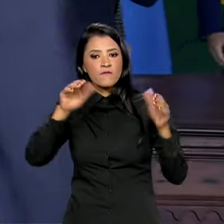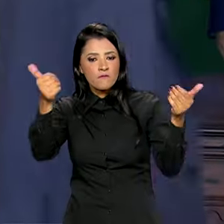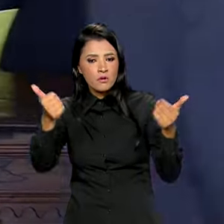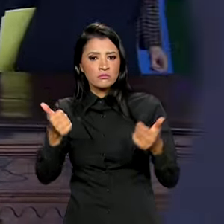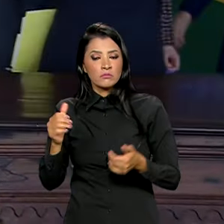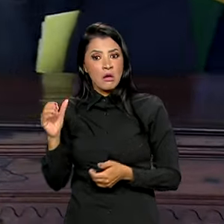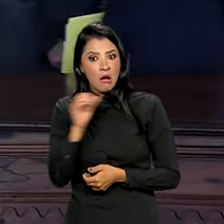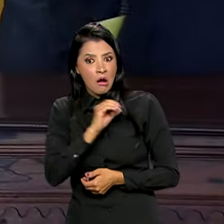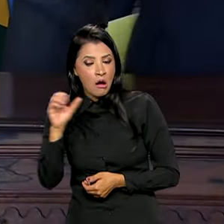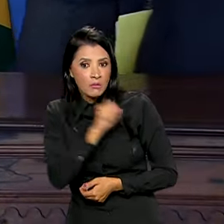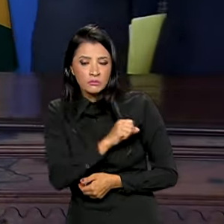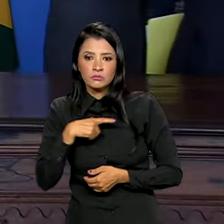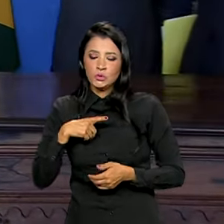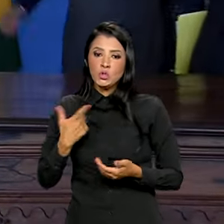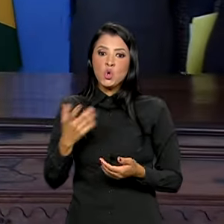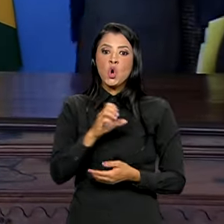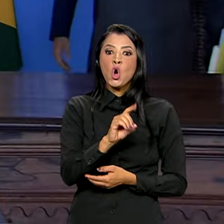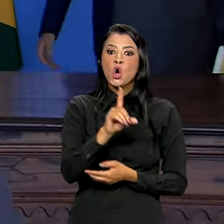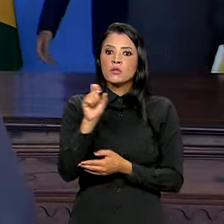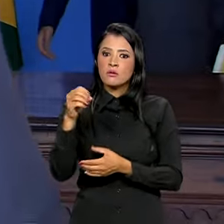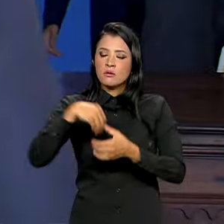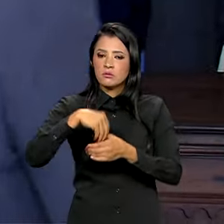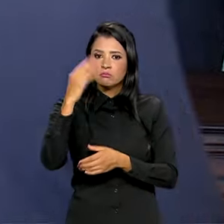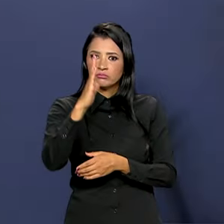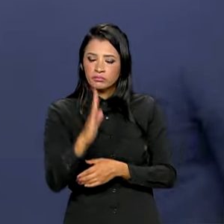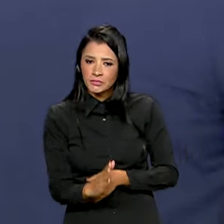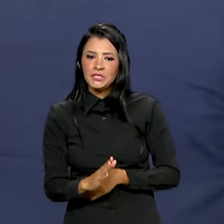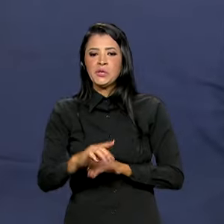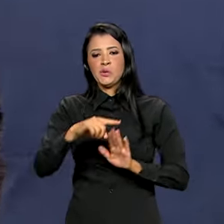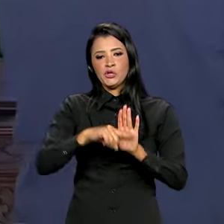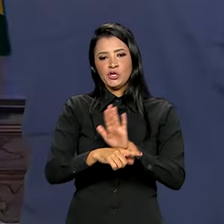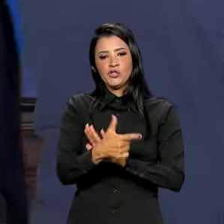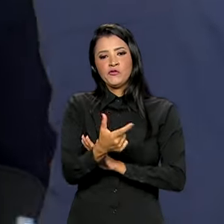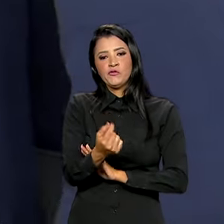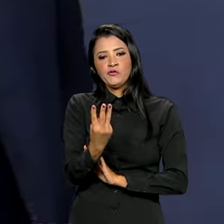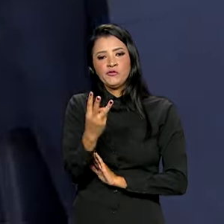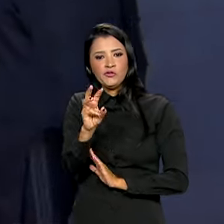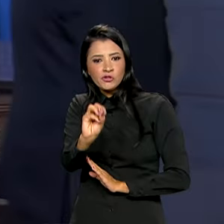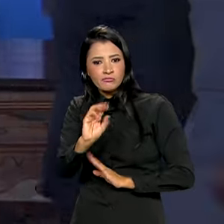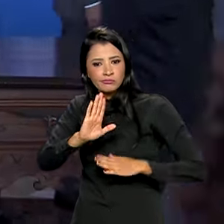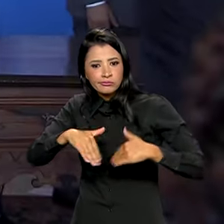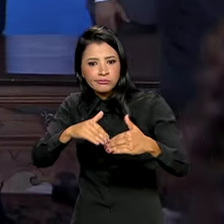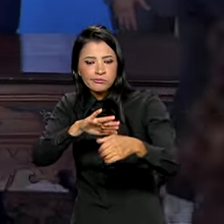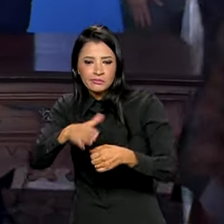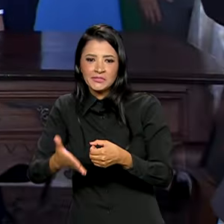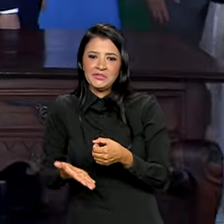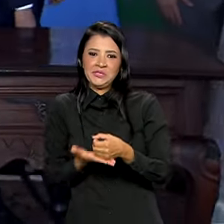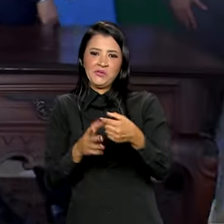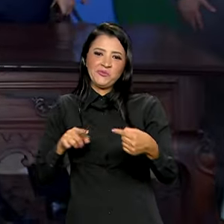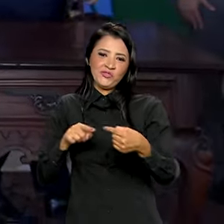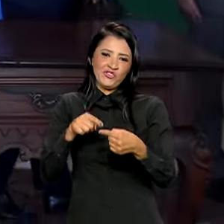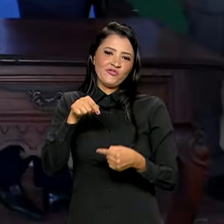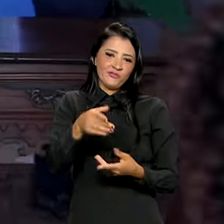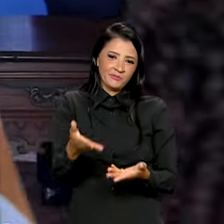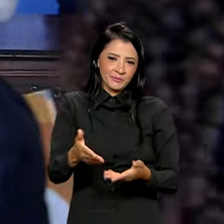Implementação dos ODS no Brasil, Agenda 2030 para o Desenvolvimento Sustentável.